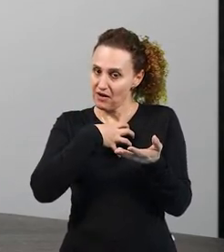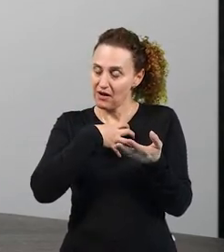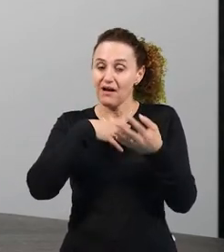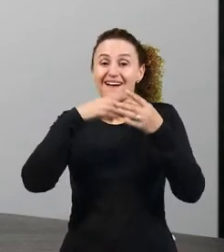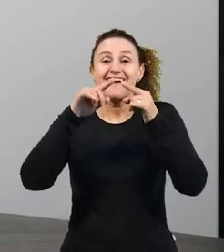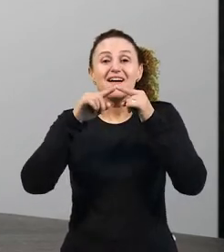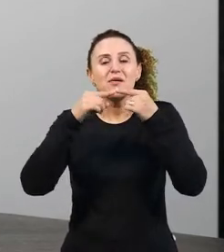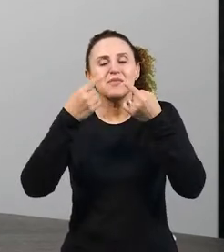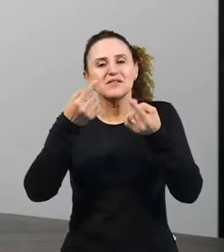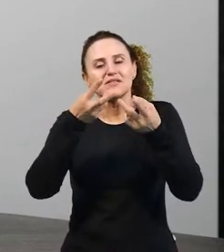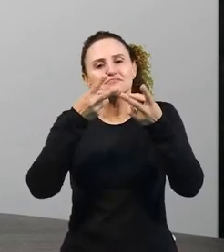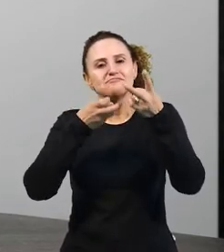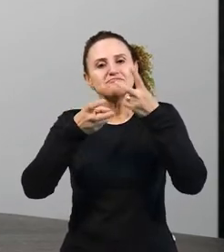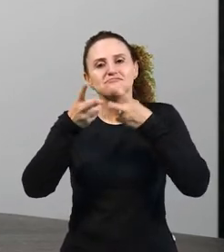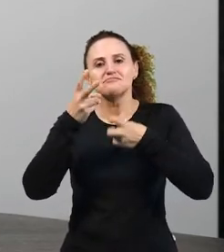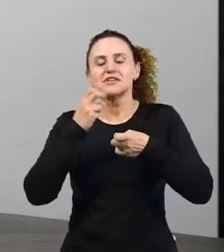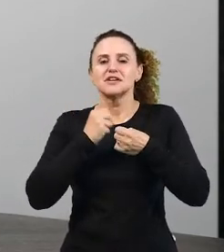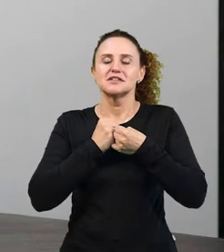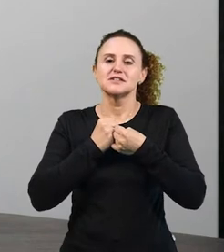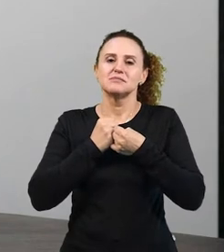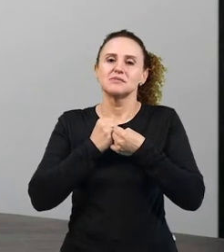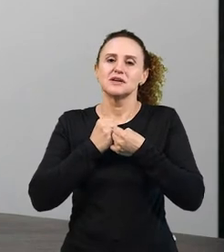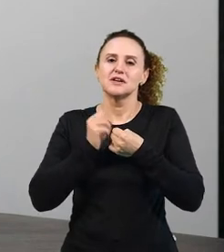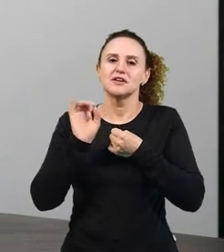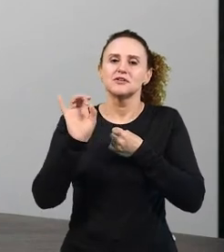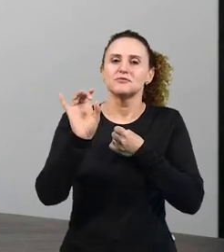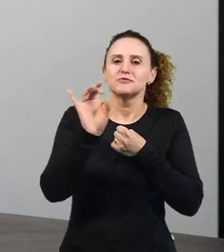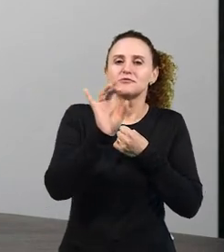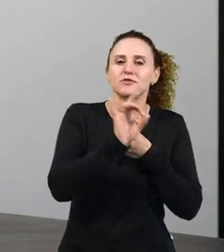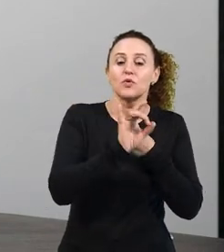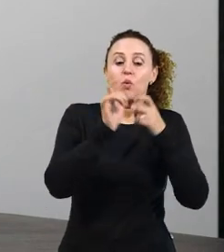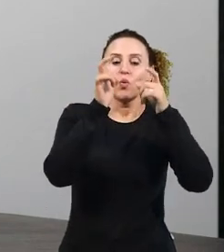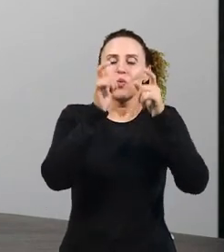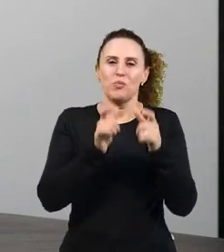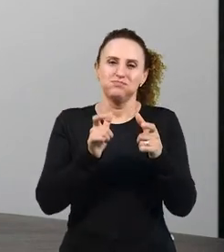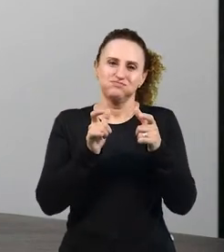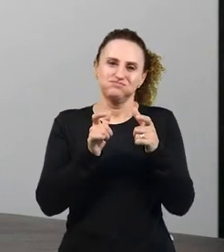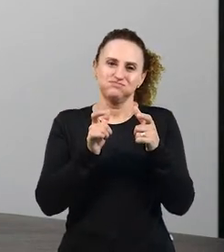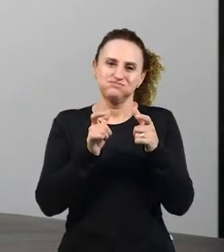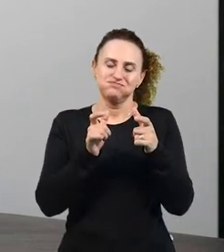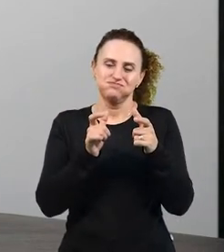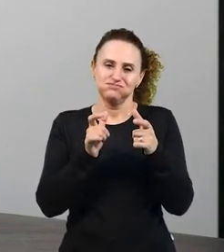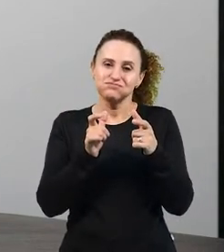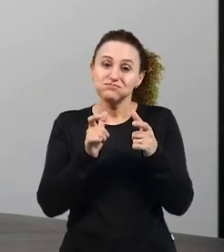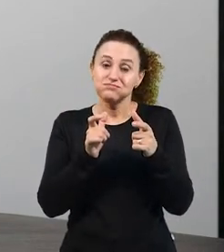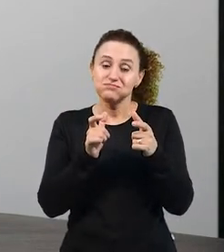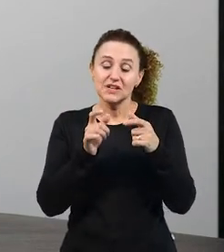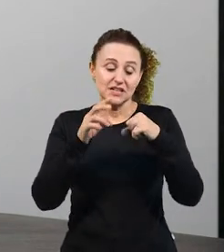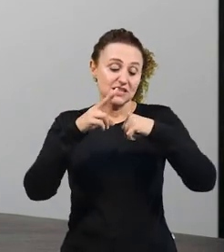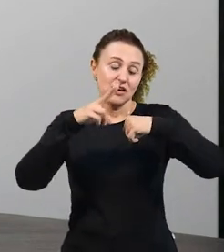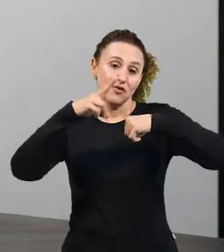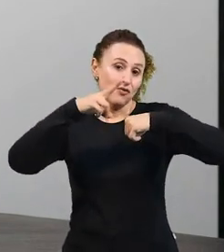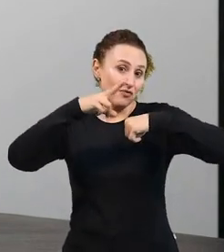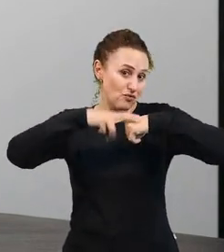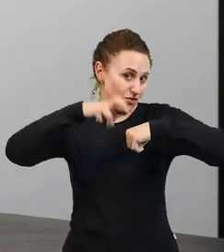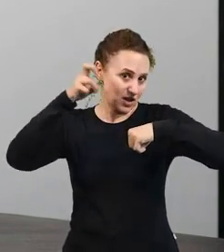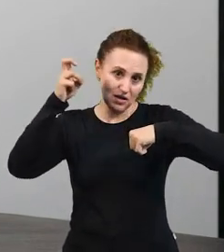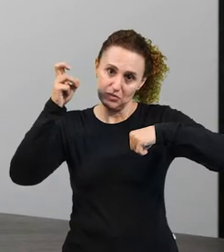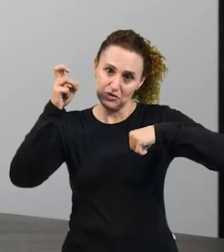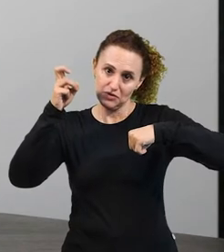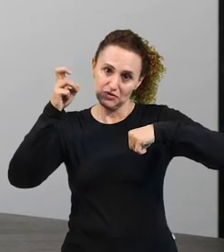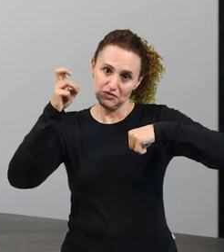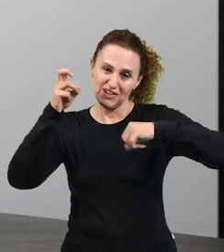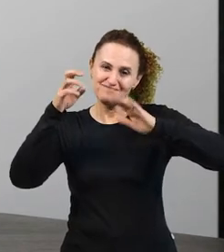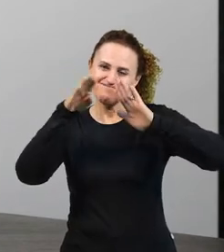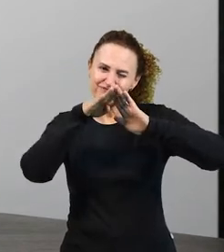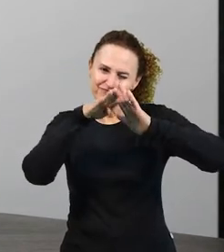só que você vai perceber que de acordo com a posição que ocupa, esse vocábulo vai ter